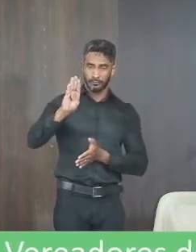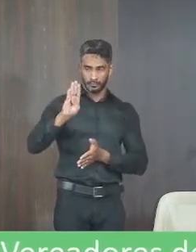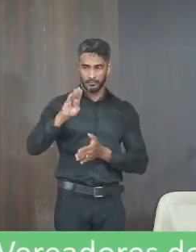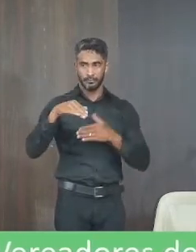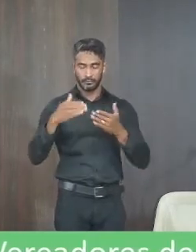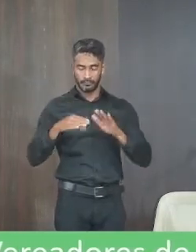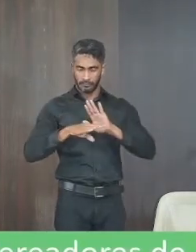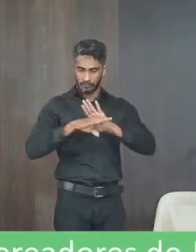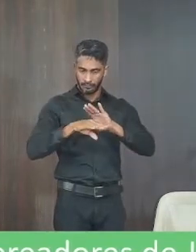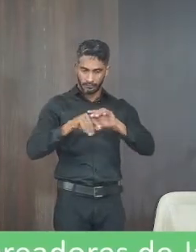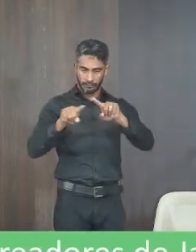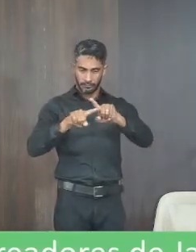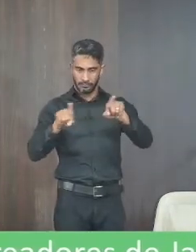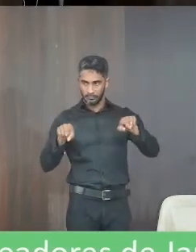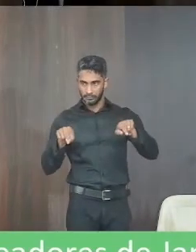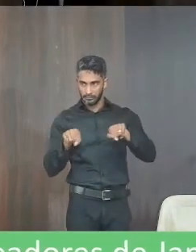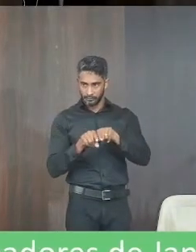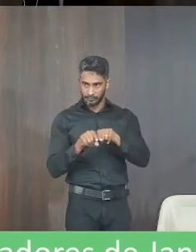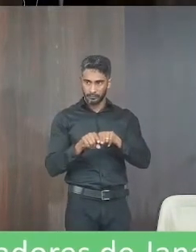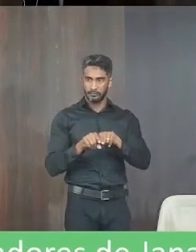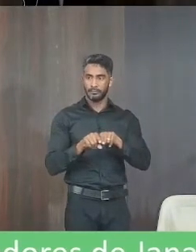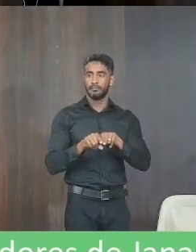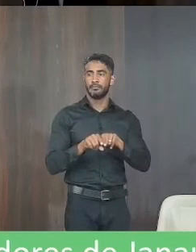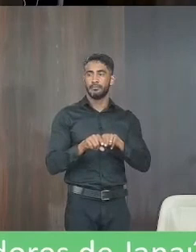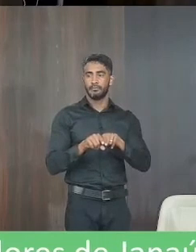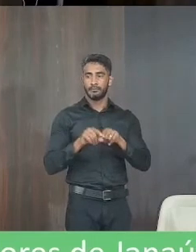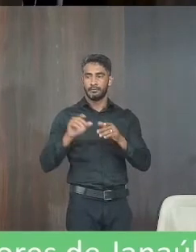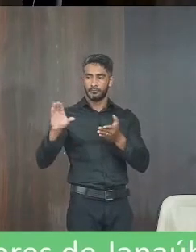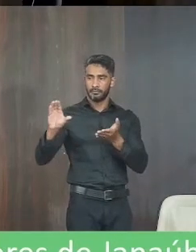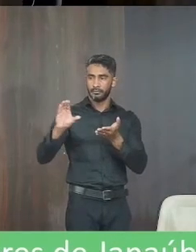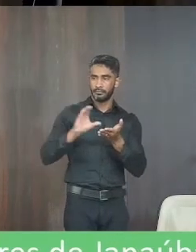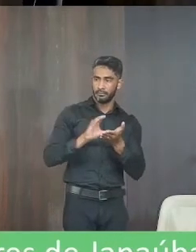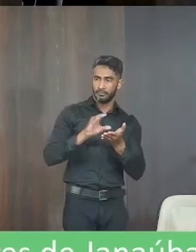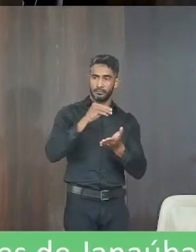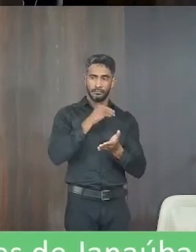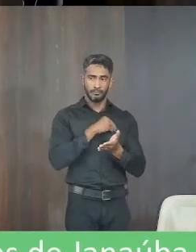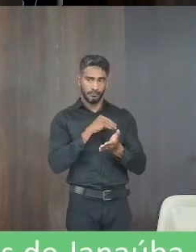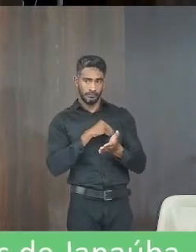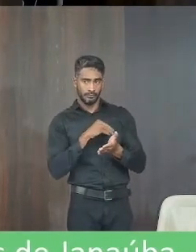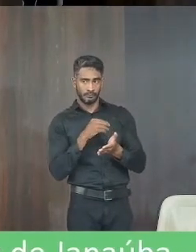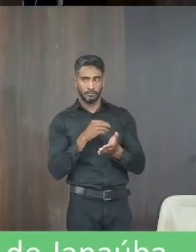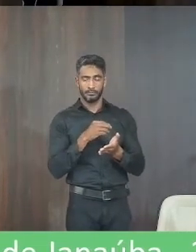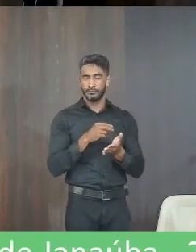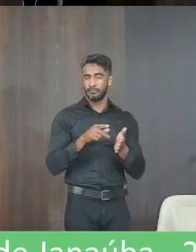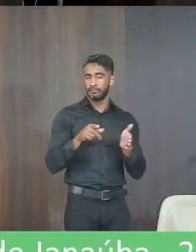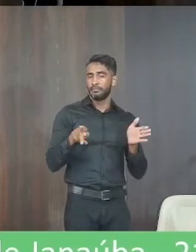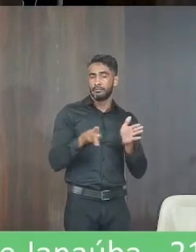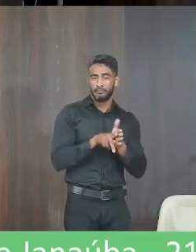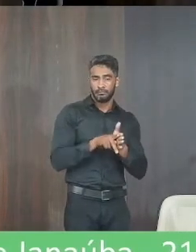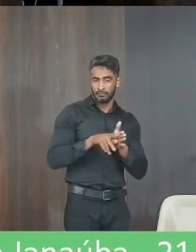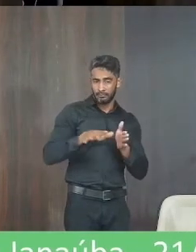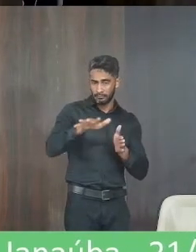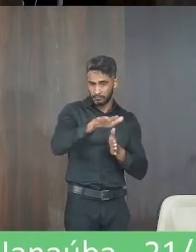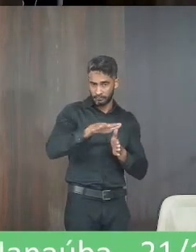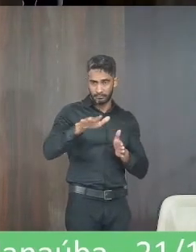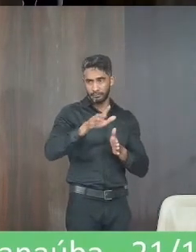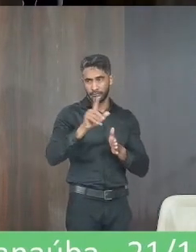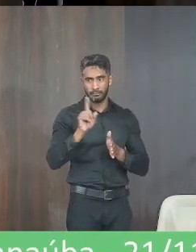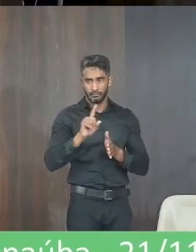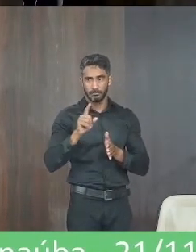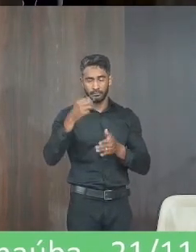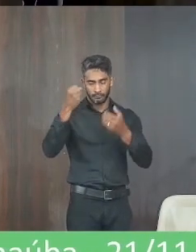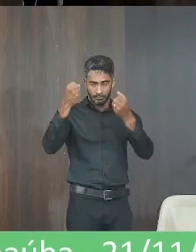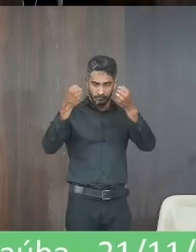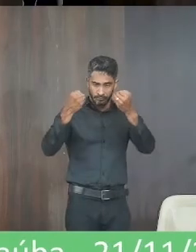auxiliares elas questionaram que estariam recebendo com recurso que não era da área de educação o Fábio Cantuari